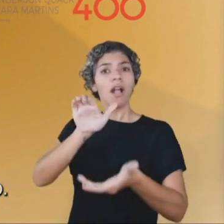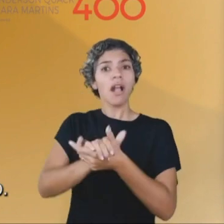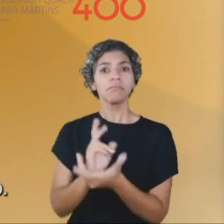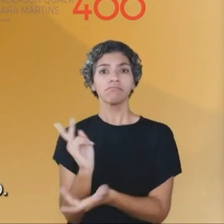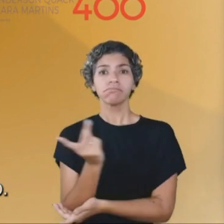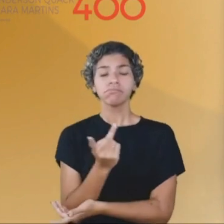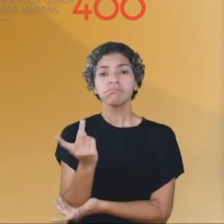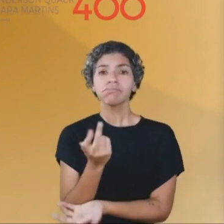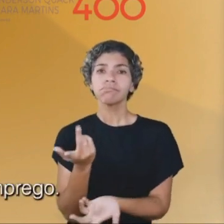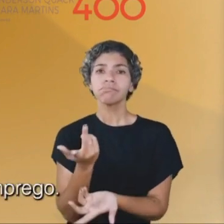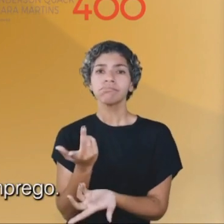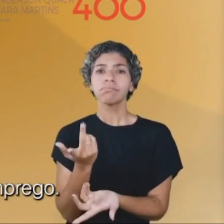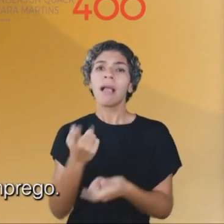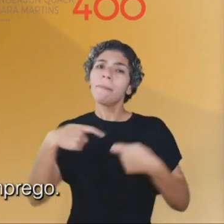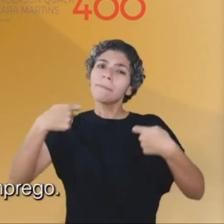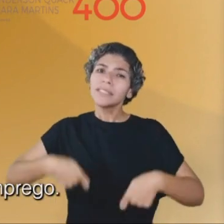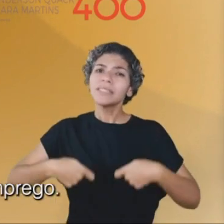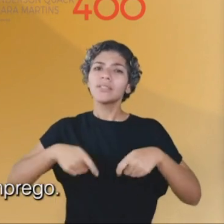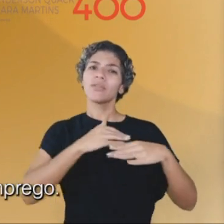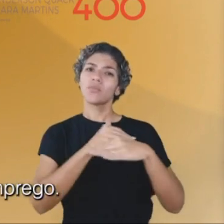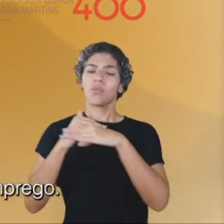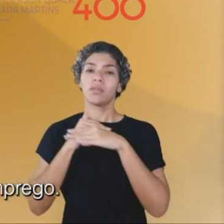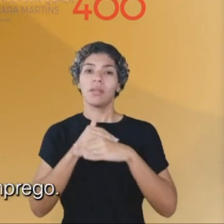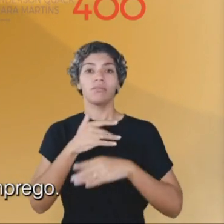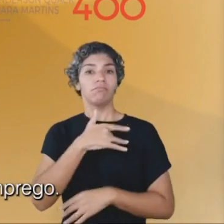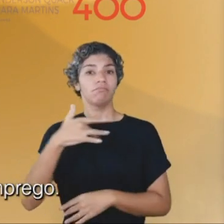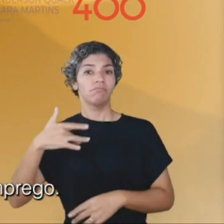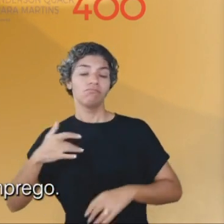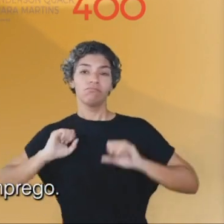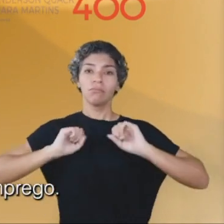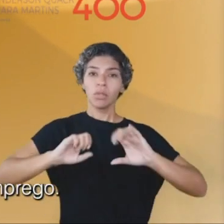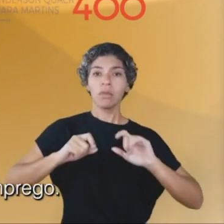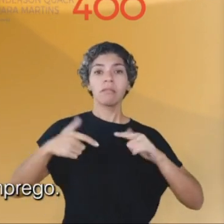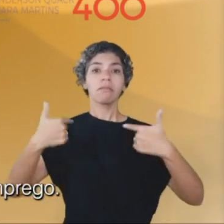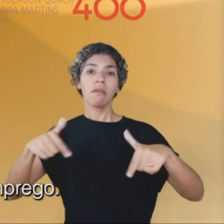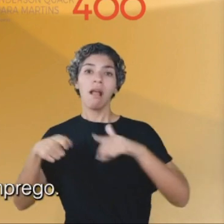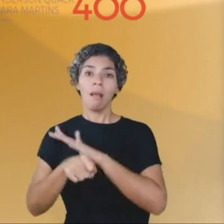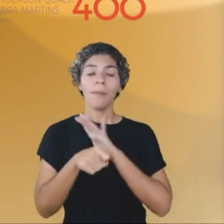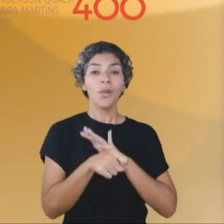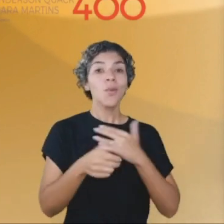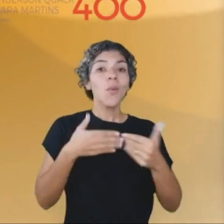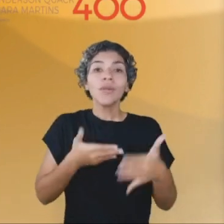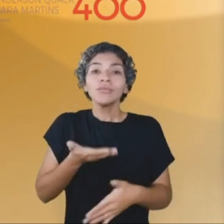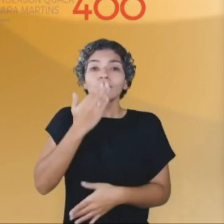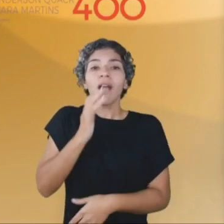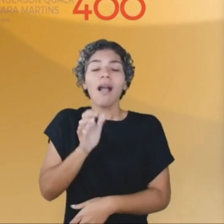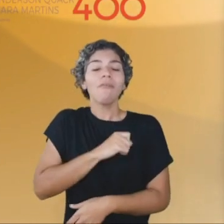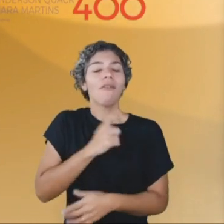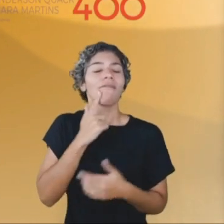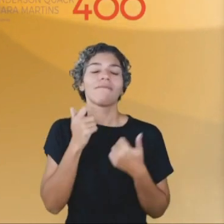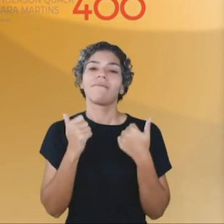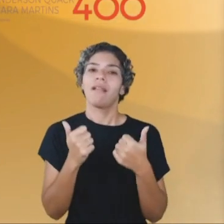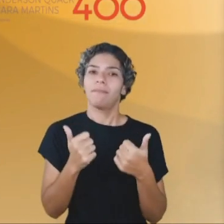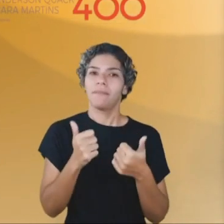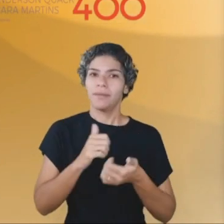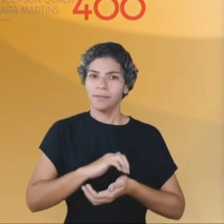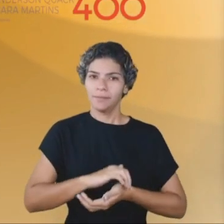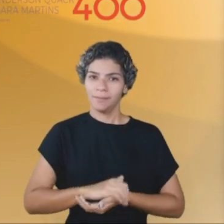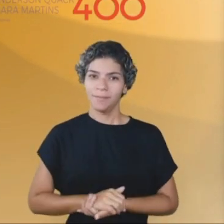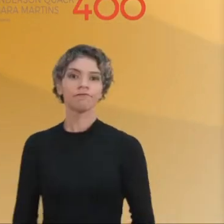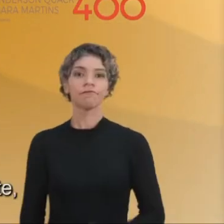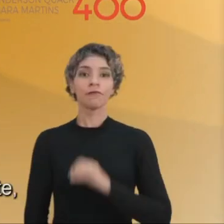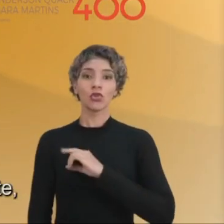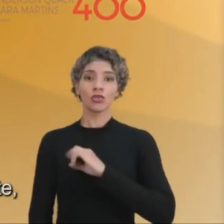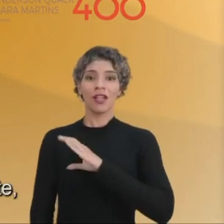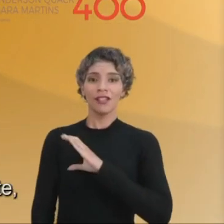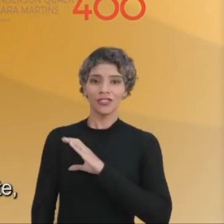casamento homoafetivo. Necessária igualdade. Saúde, educação, emprego. Toda forma de amor vale a pena.